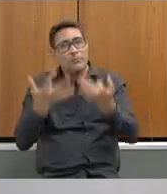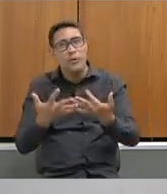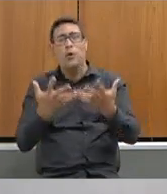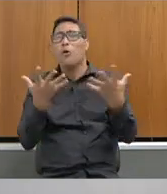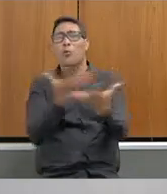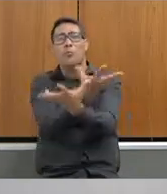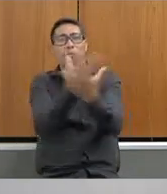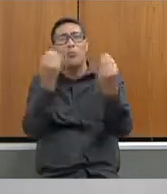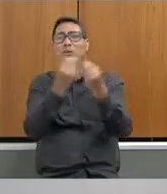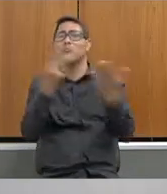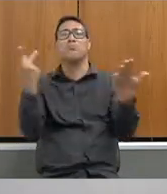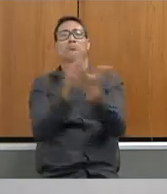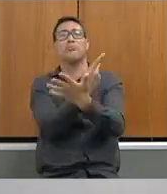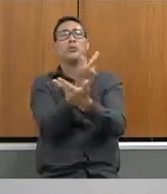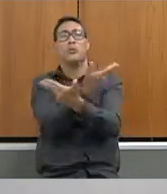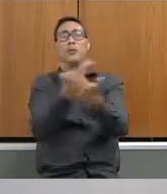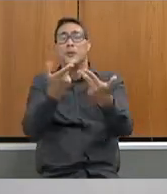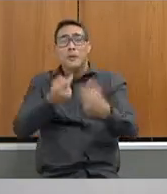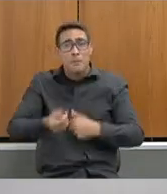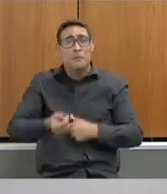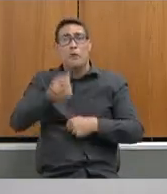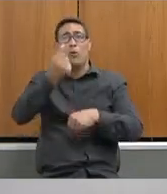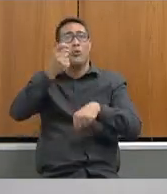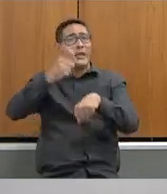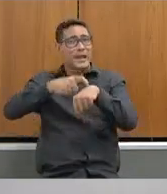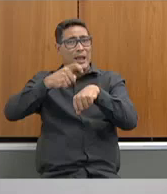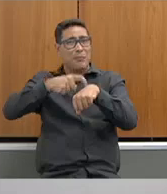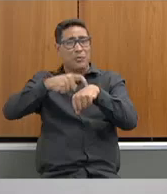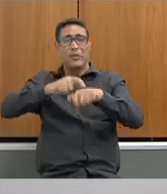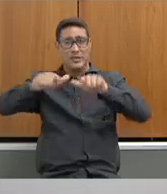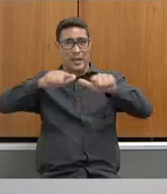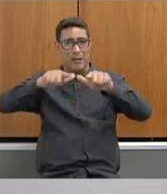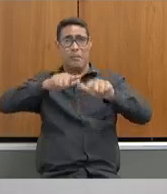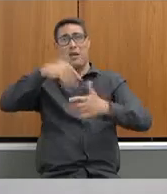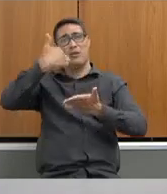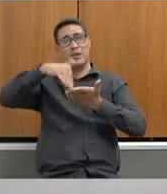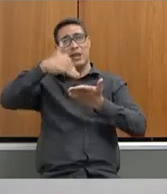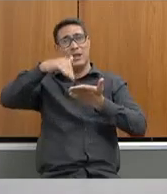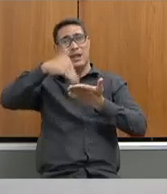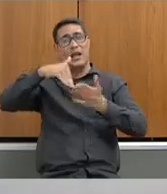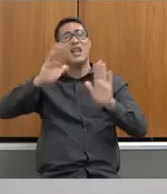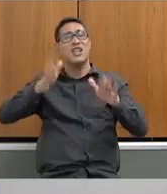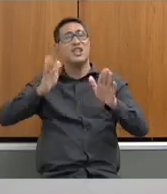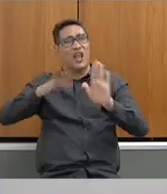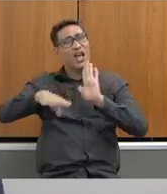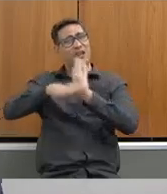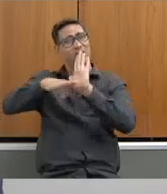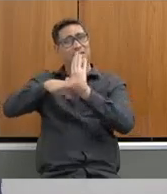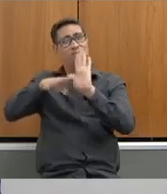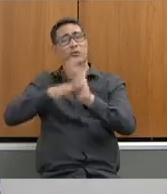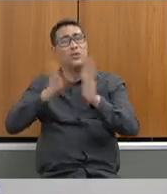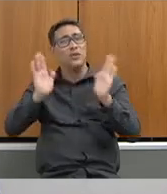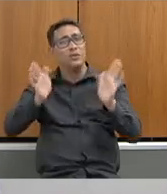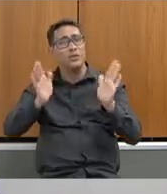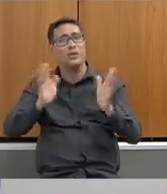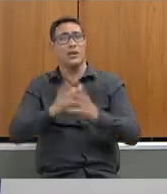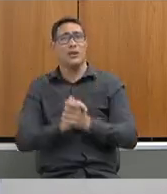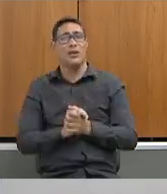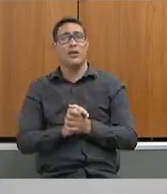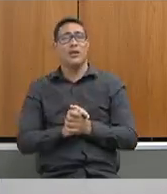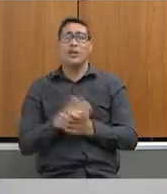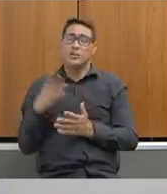pelo seu pouco tempo que está na secretaria, já fez a diferença. As suas andanças,